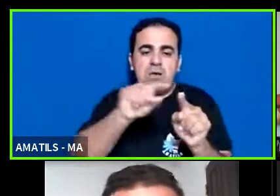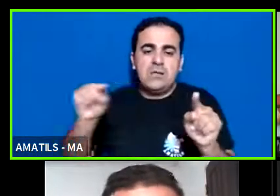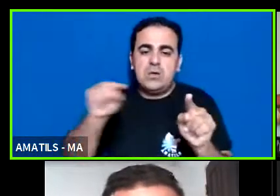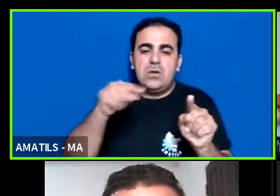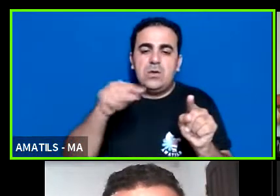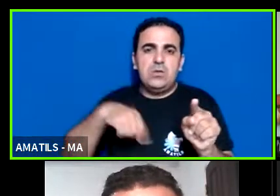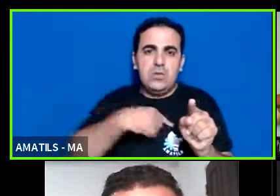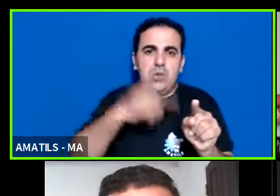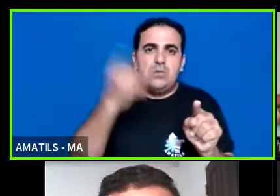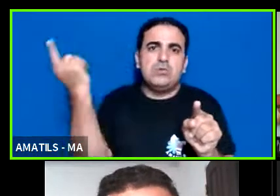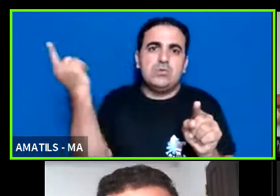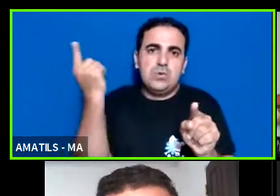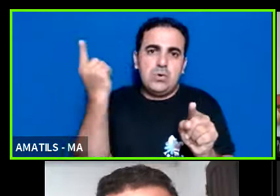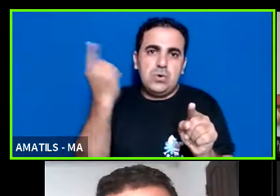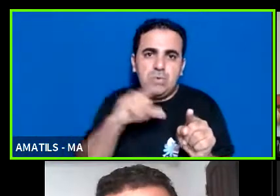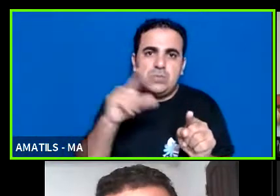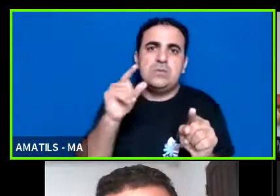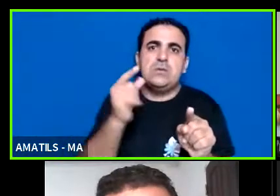fazer